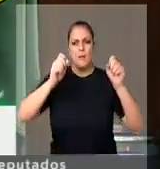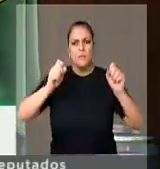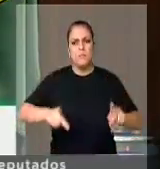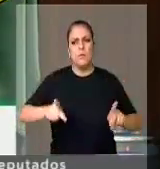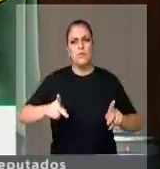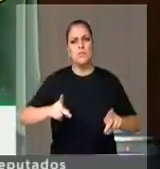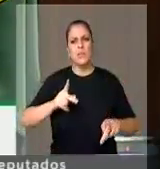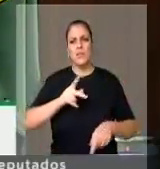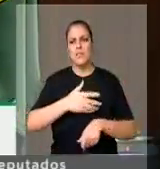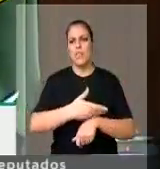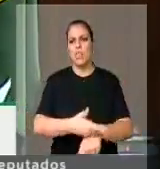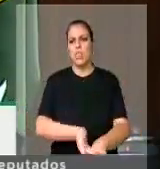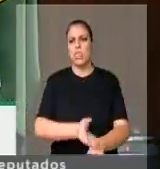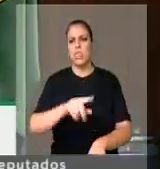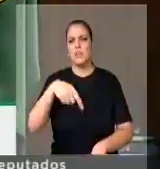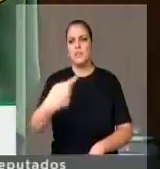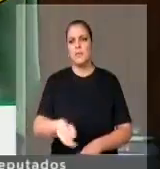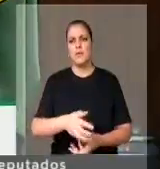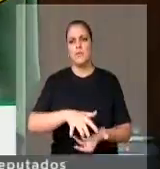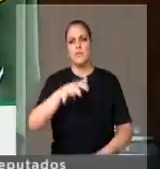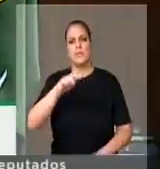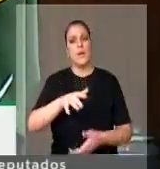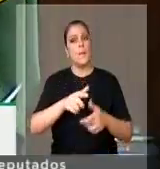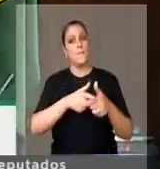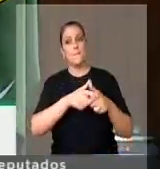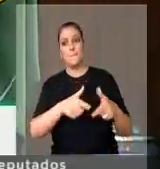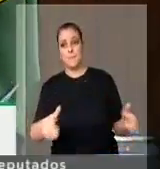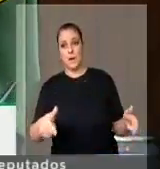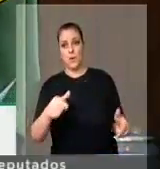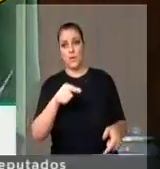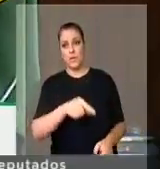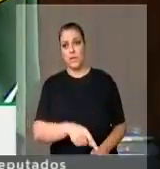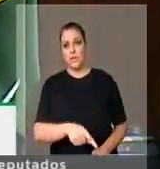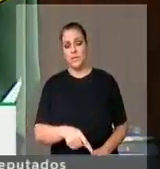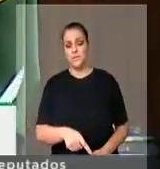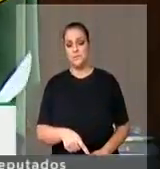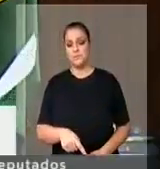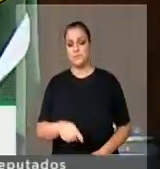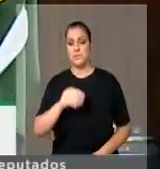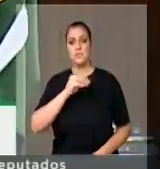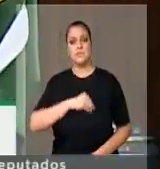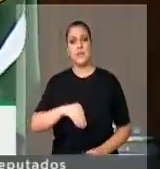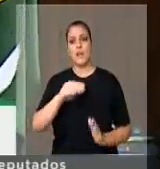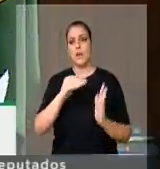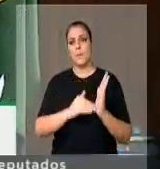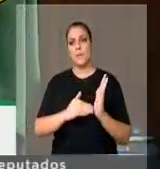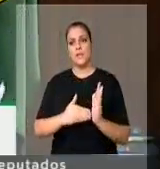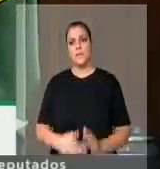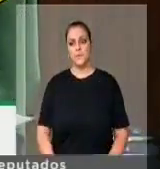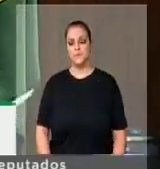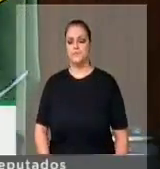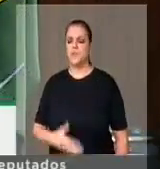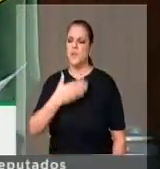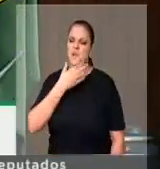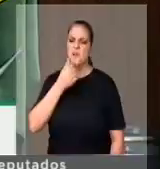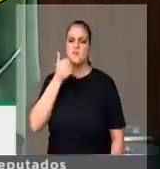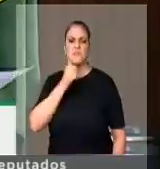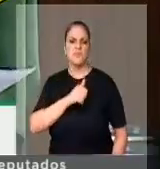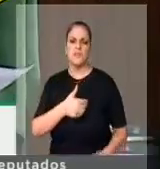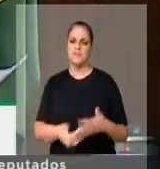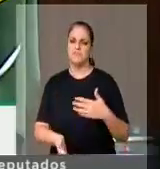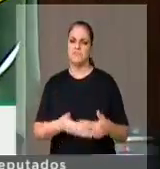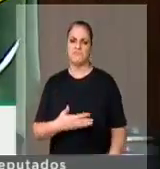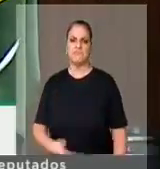tarde e, na sua grande maioria, grande maioria, no salário mínimo, sejam os homens, as mulheres,